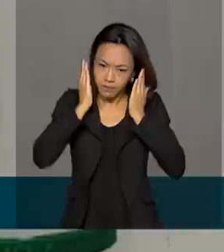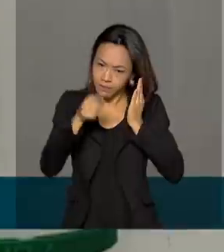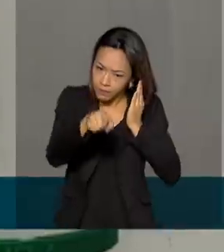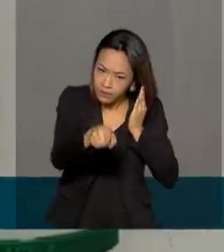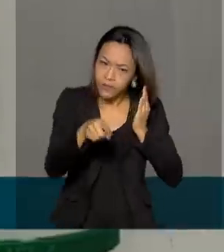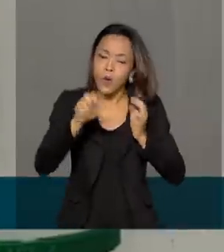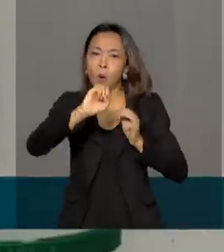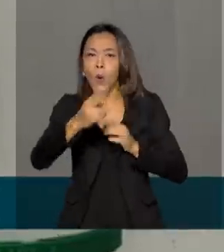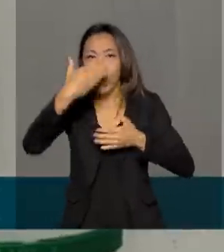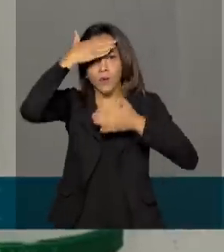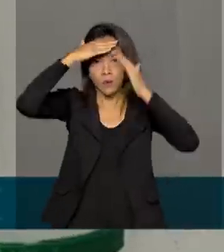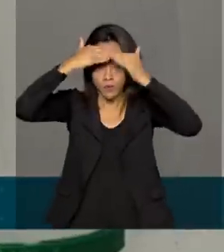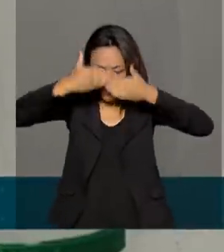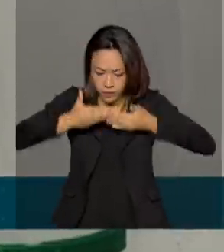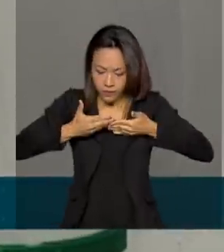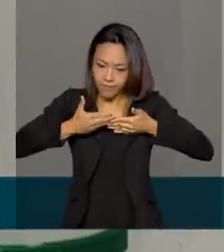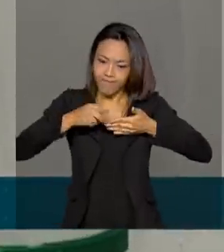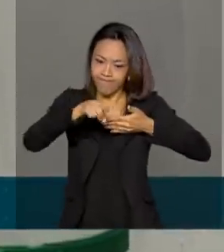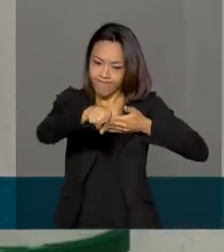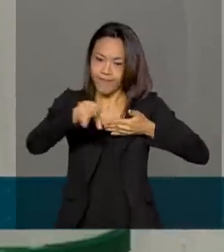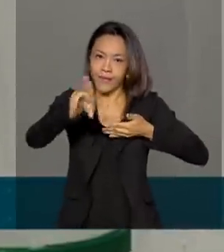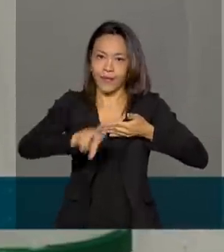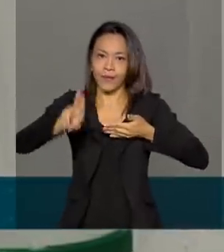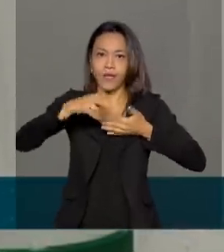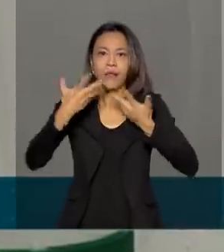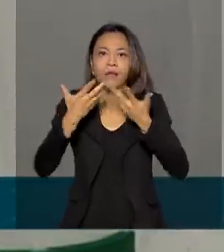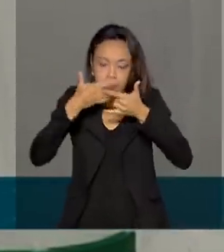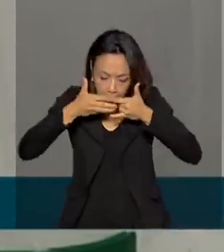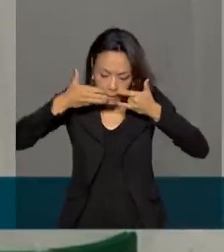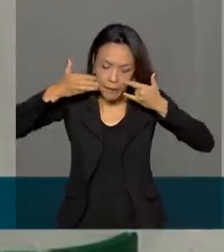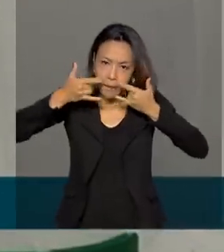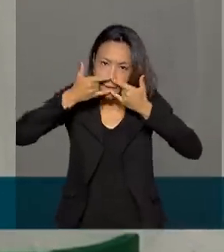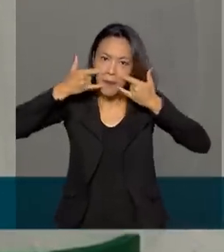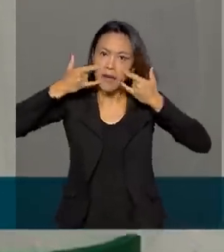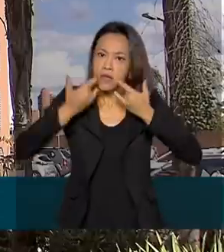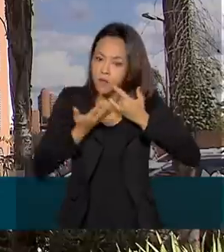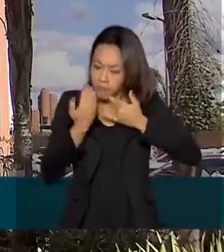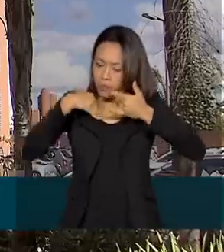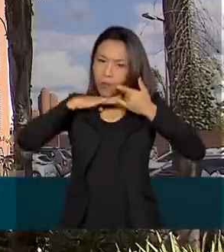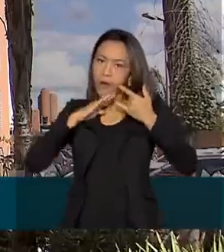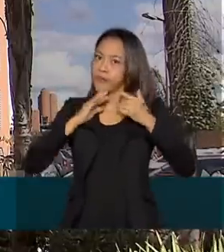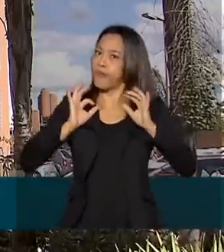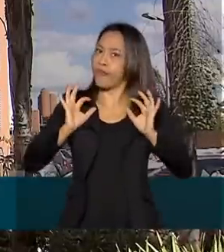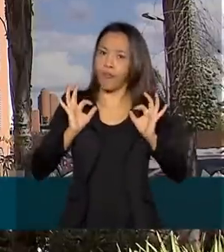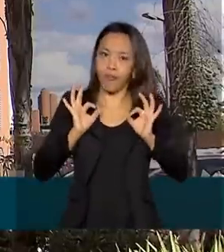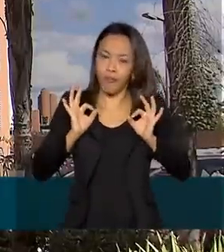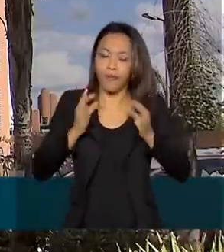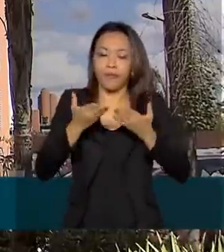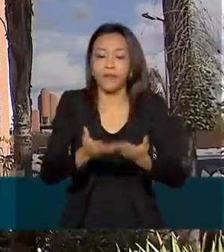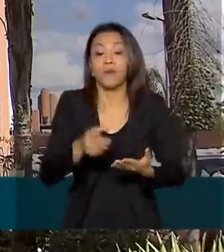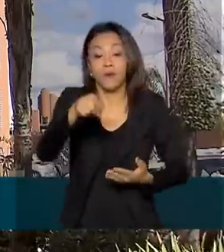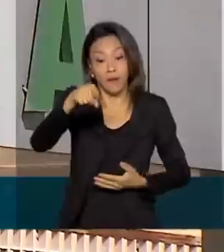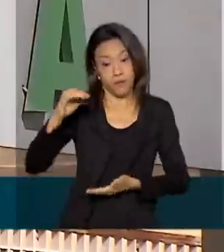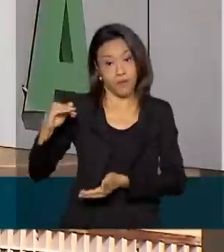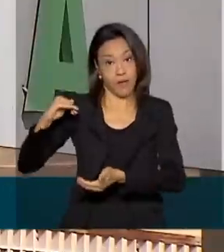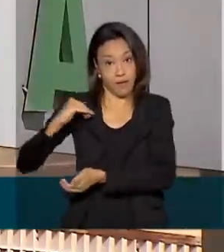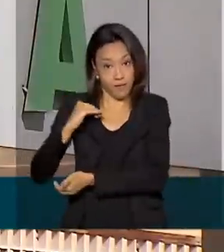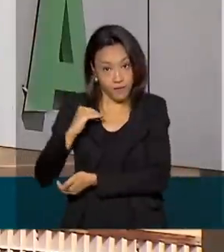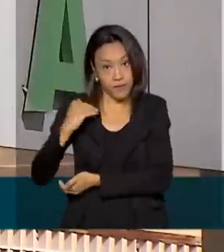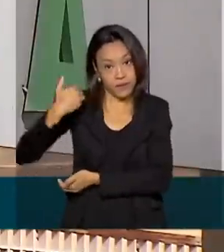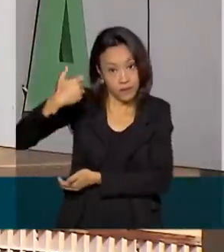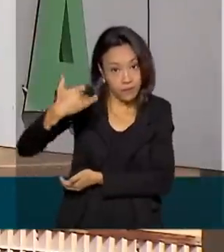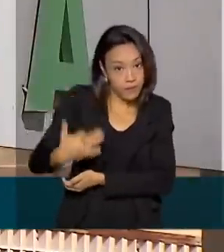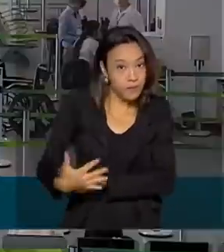lenços ou protetores faciais usados sem máscara de proteção por baixo. Segundo a Agência Nacional de Vigilância